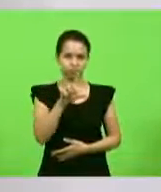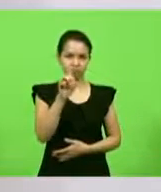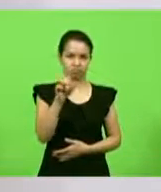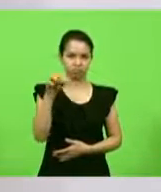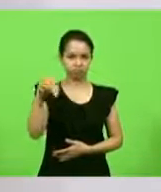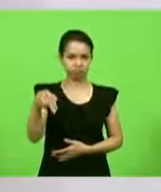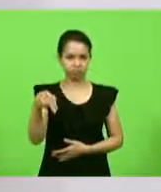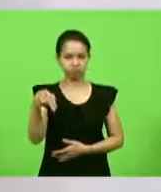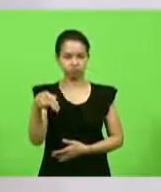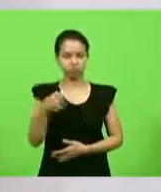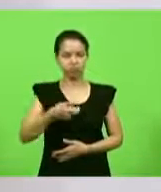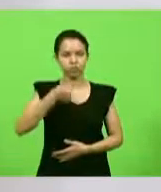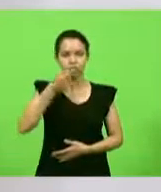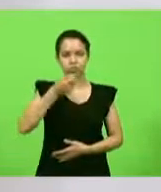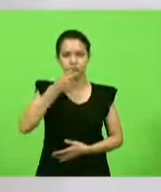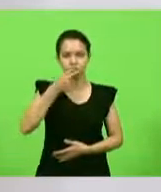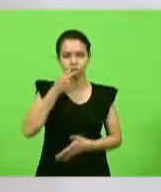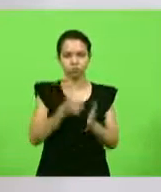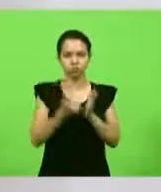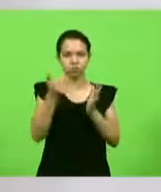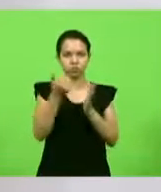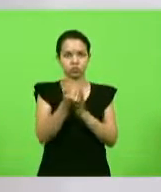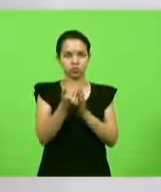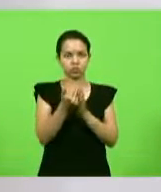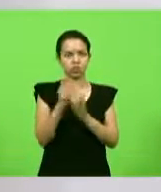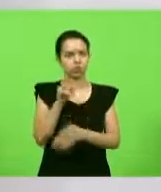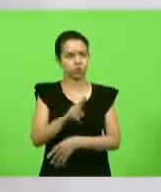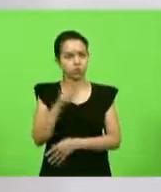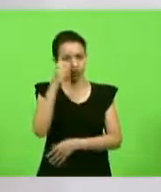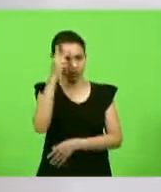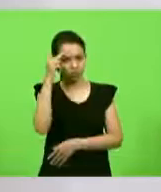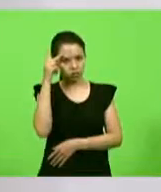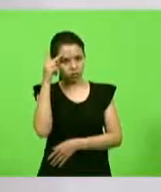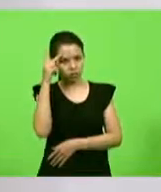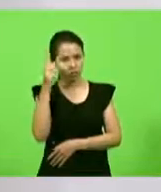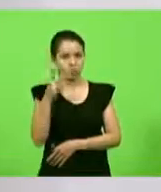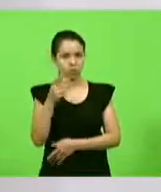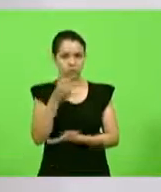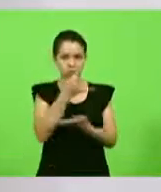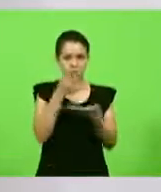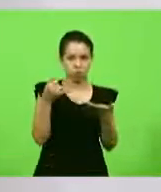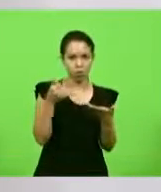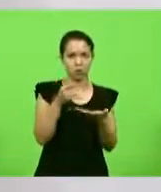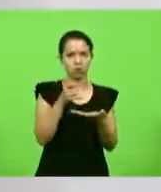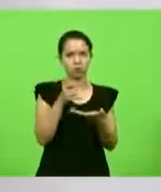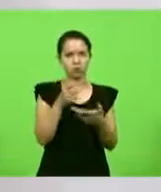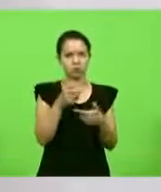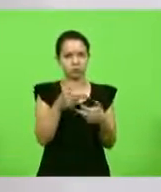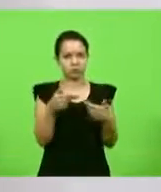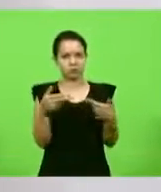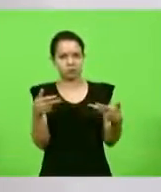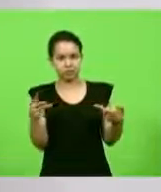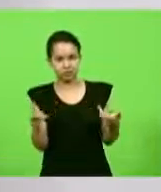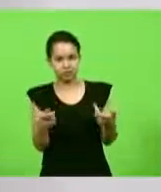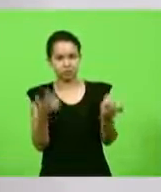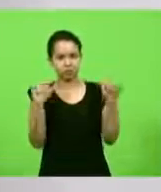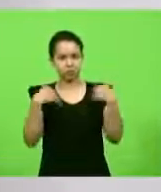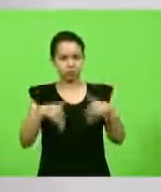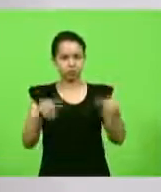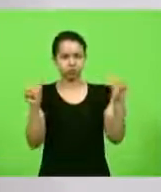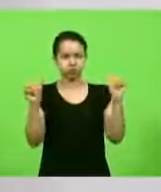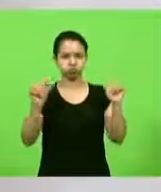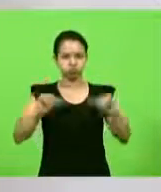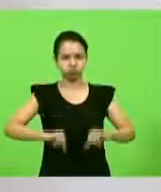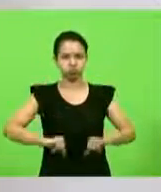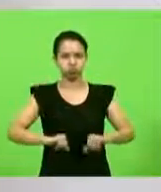dosagens ele era usado para o pessoal que tem uso de drogas pesadas, cocaína, heroína, essa porcariada que acaba com o sistema do corpo